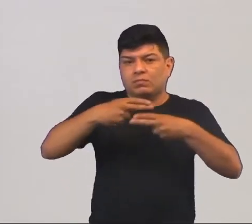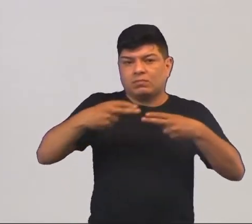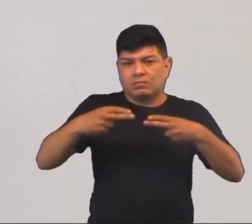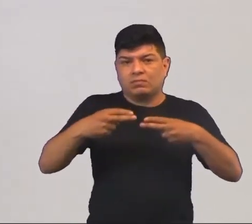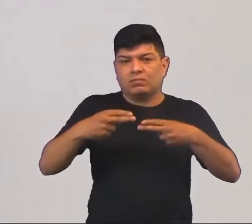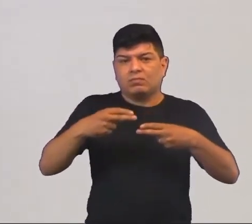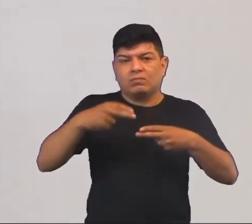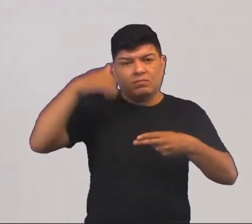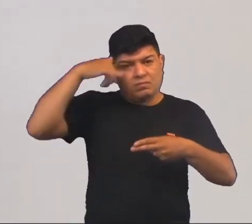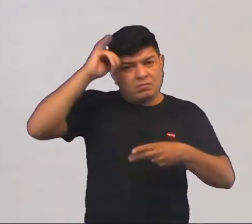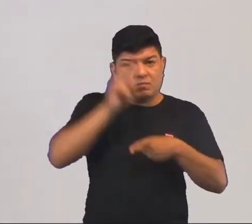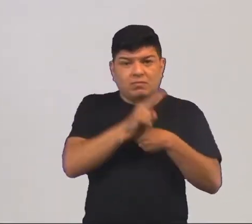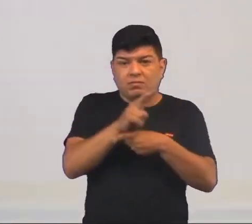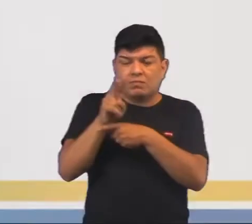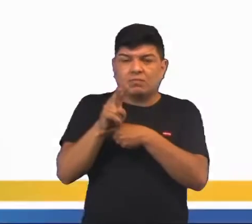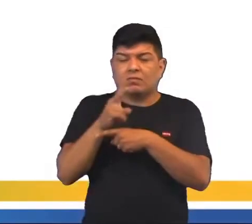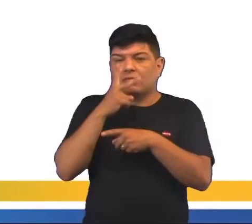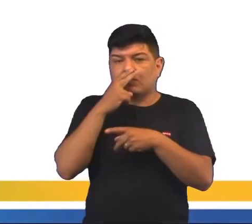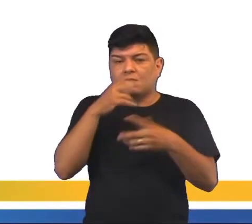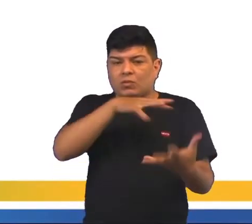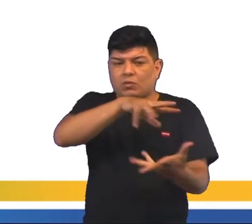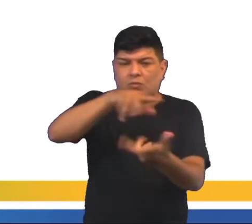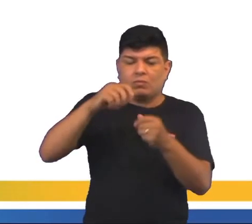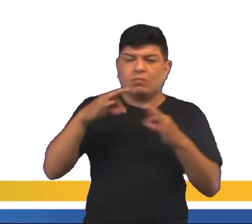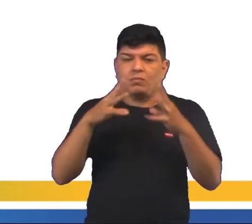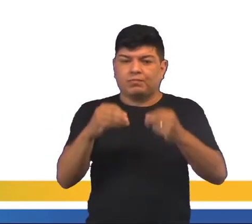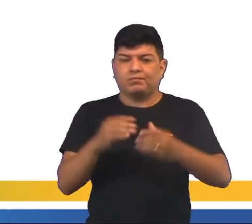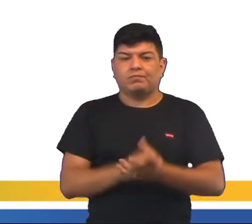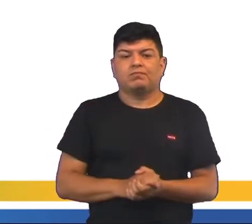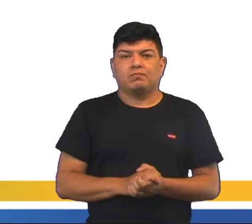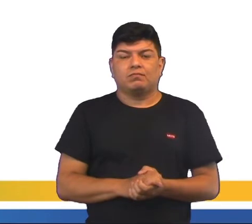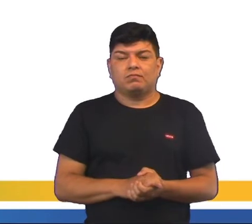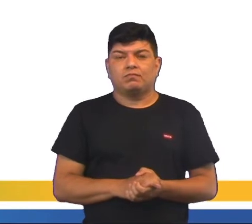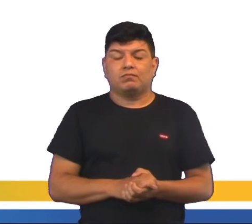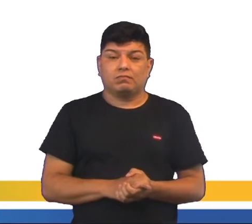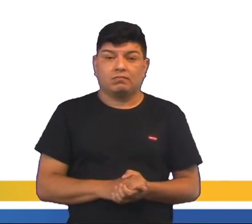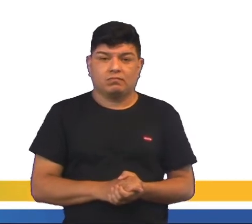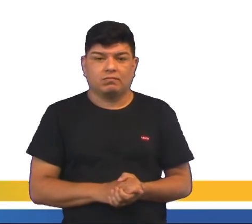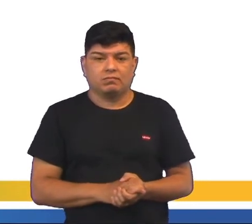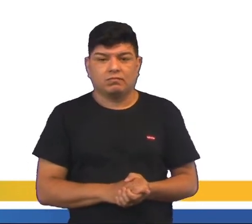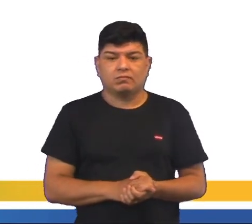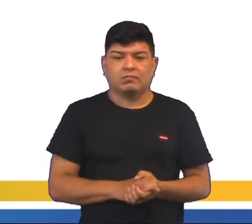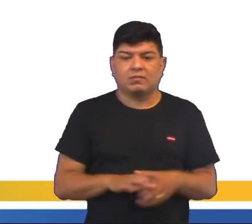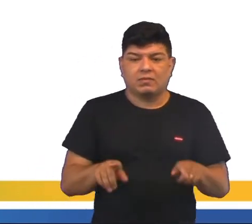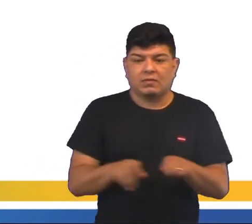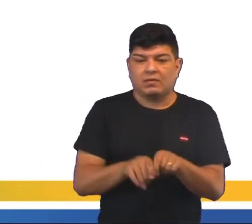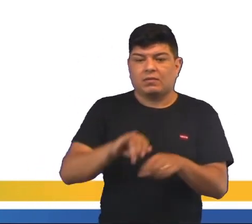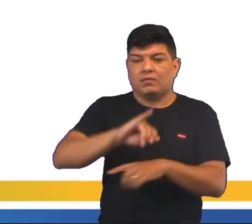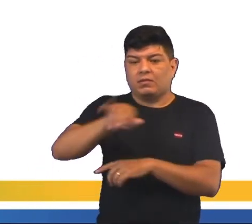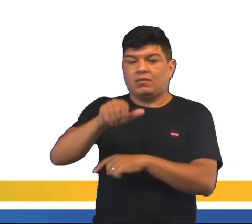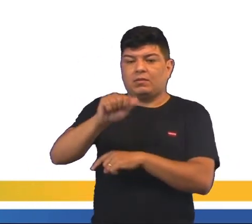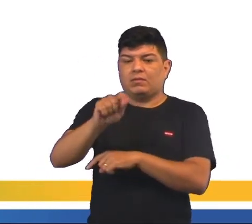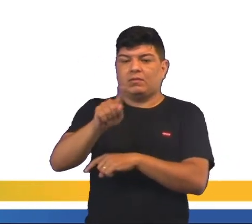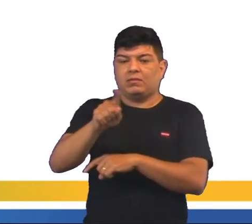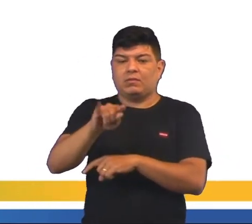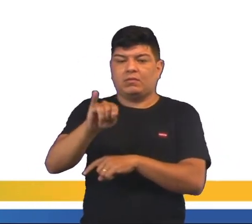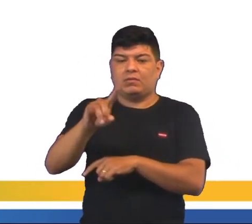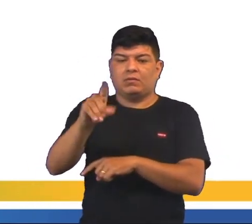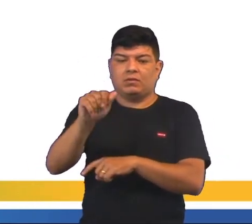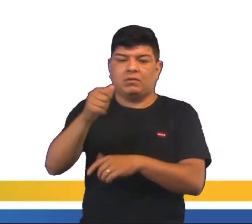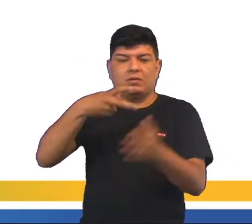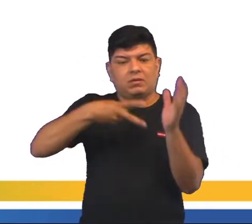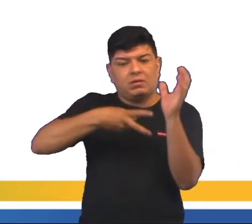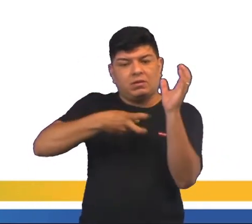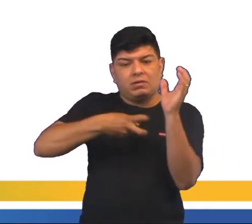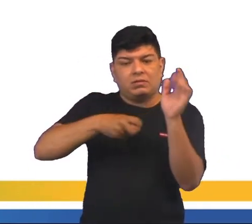agropecuários para o mundo inteiro. Bom, as jazidas minerais e de combustíveis fósseis exploradas